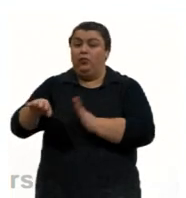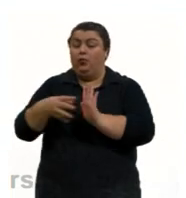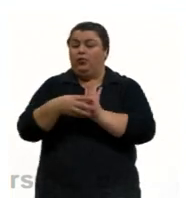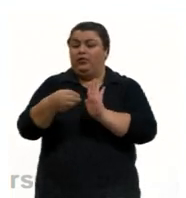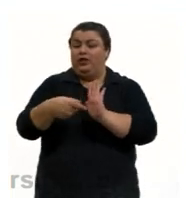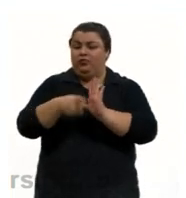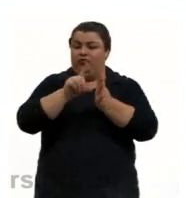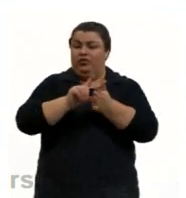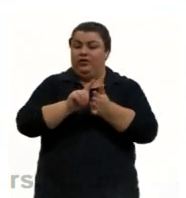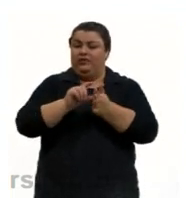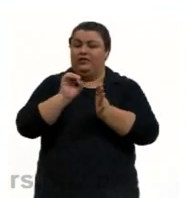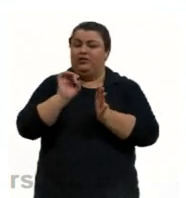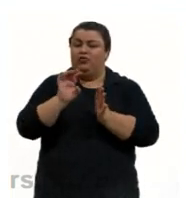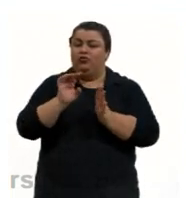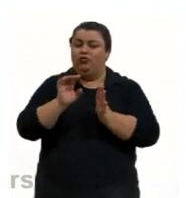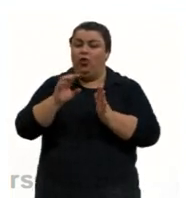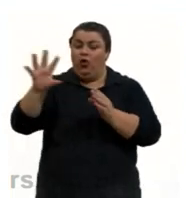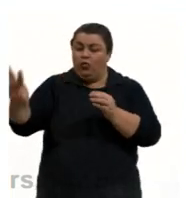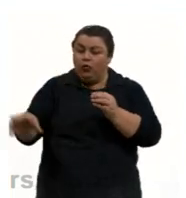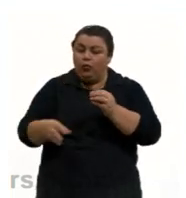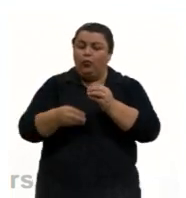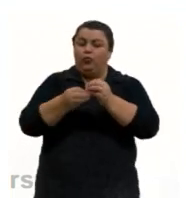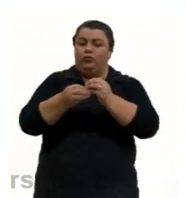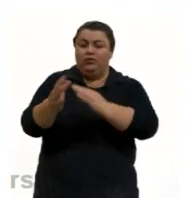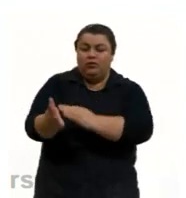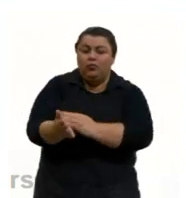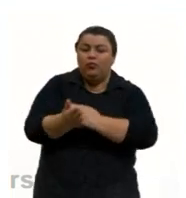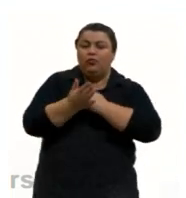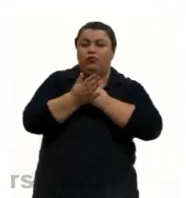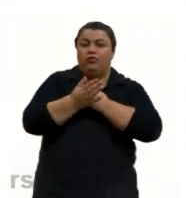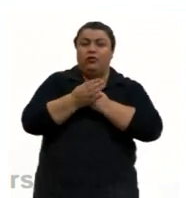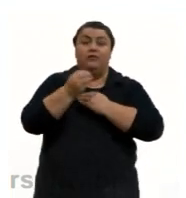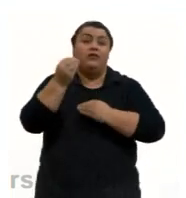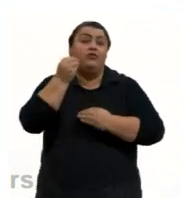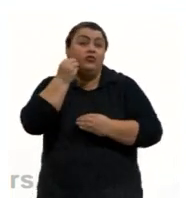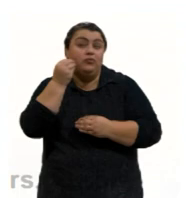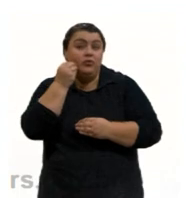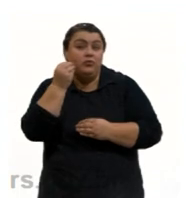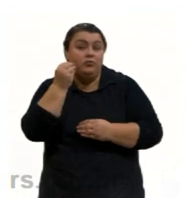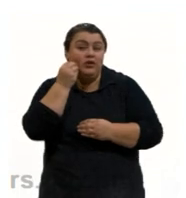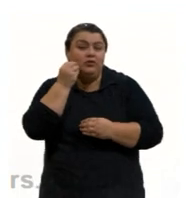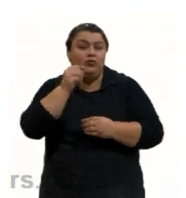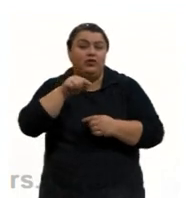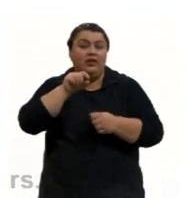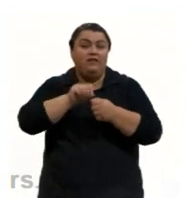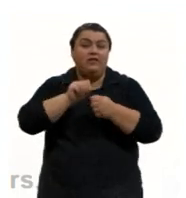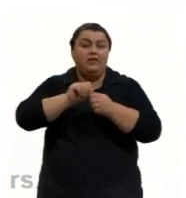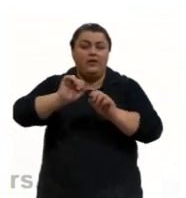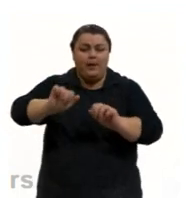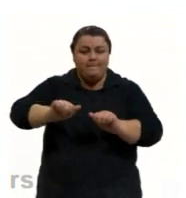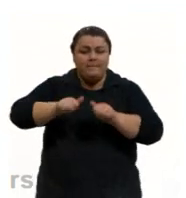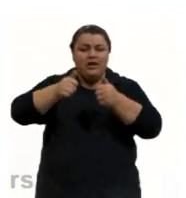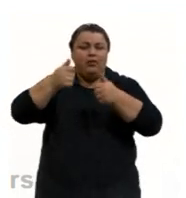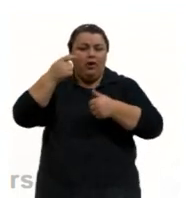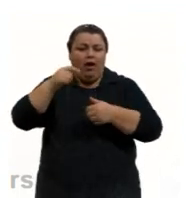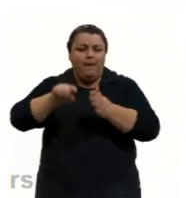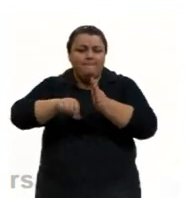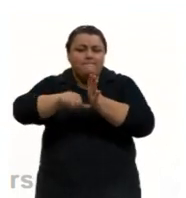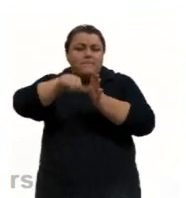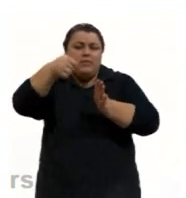contribuições de outros cientistas, né, através de experimentos que conseguiam melhorar a primeira ideia,